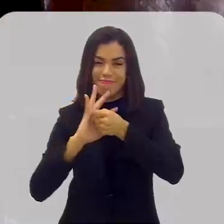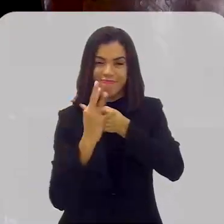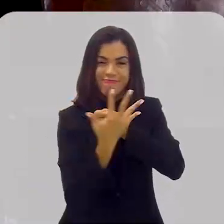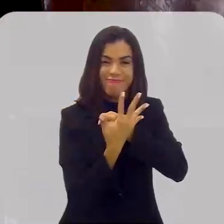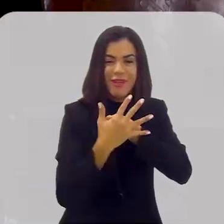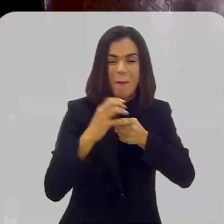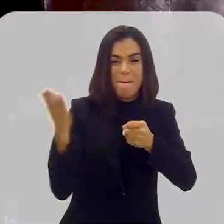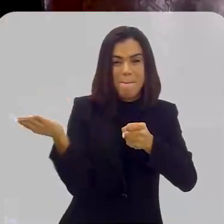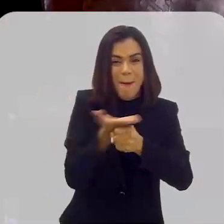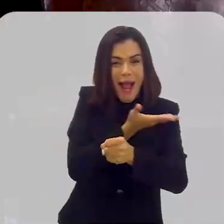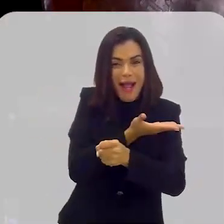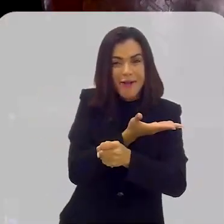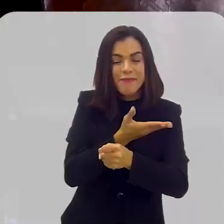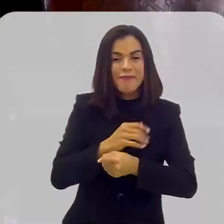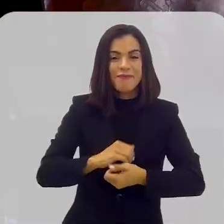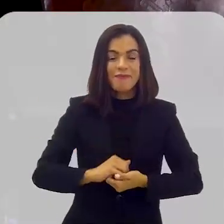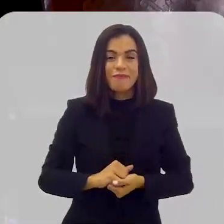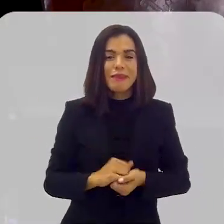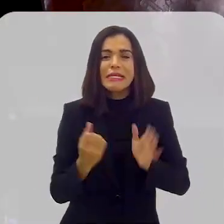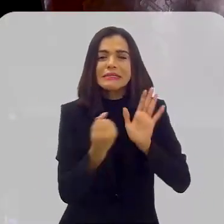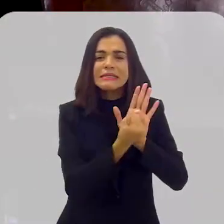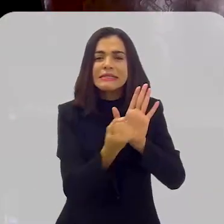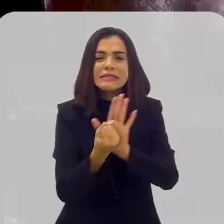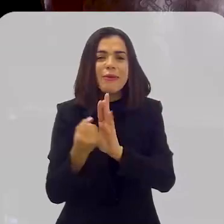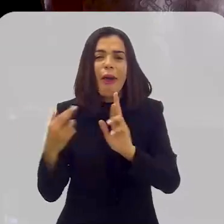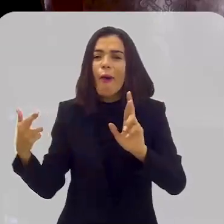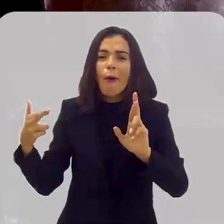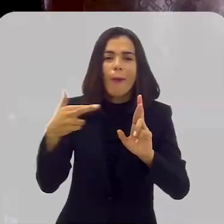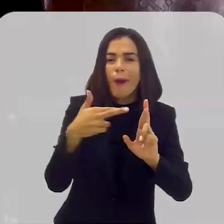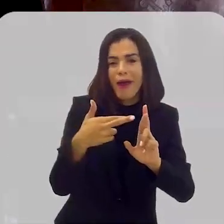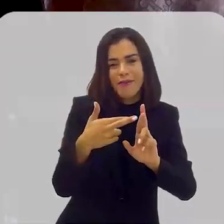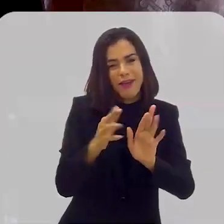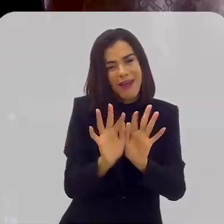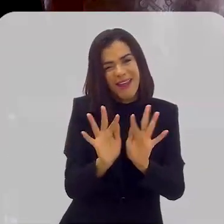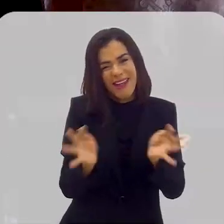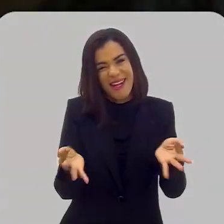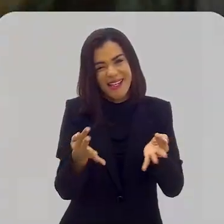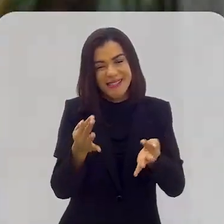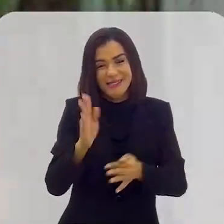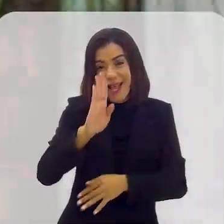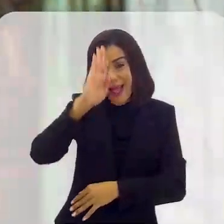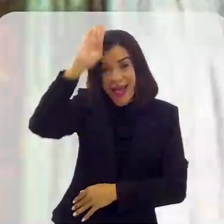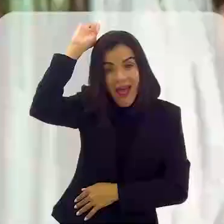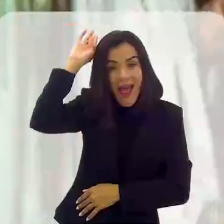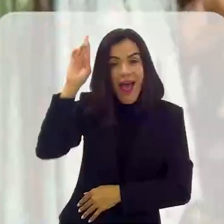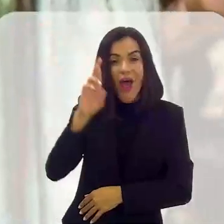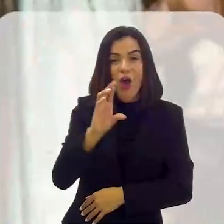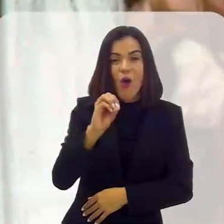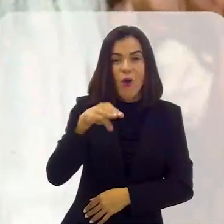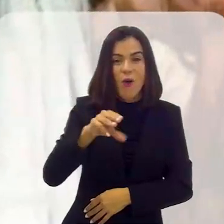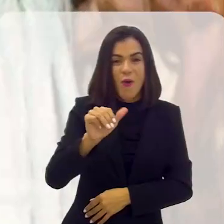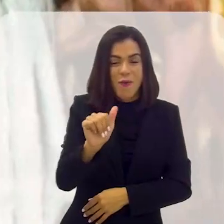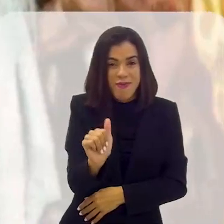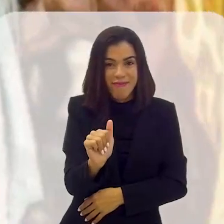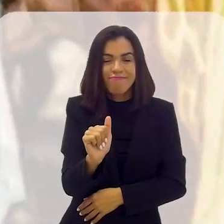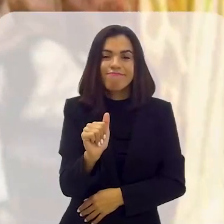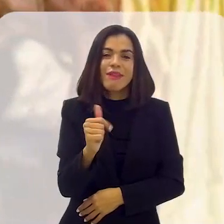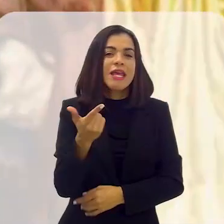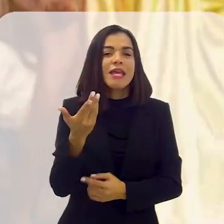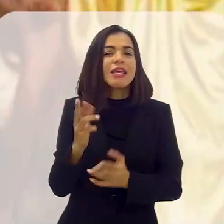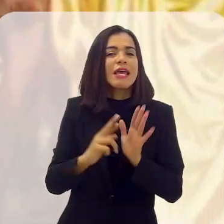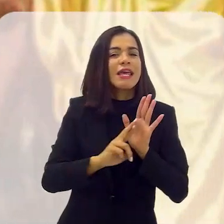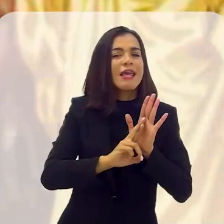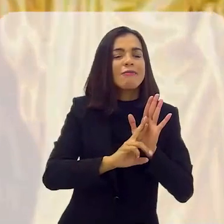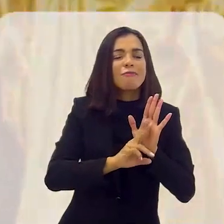Na verdade, esses símbolos, eles são uma referência à Roma Antiga. Eles representam a